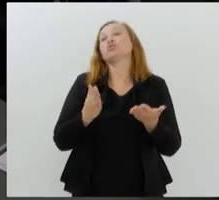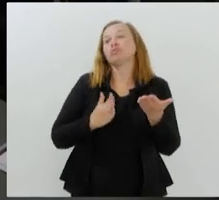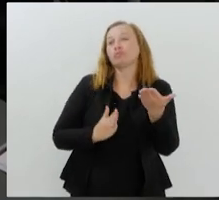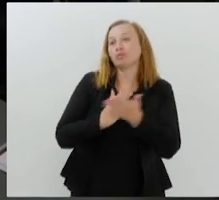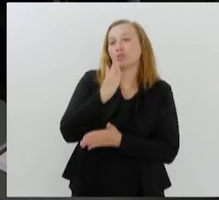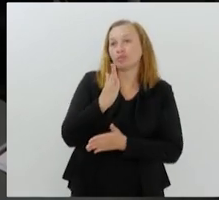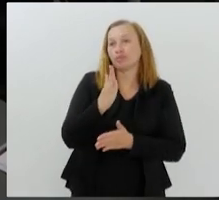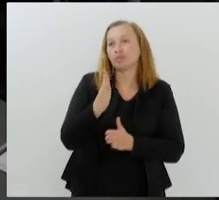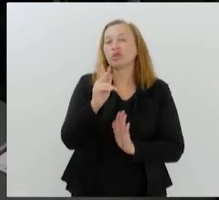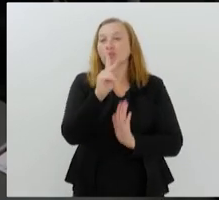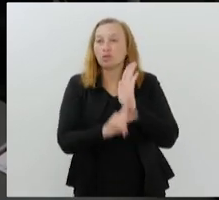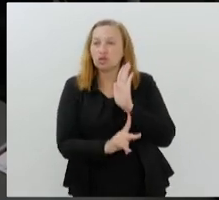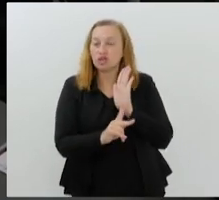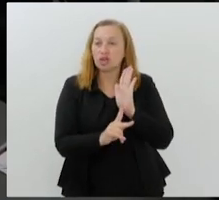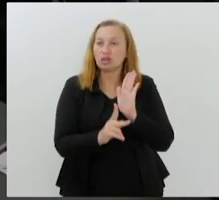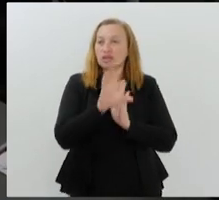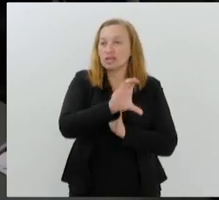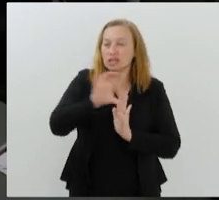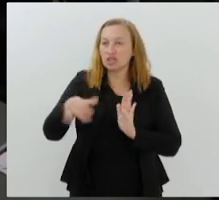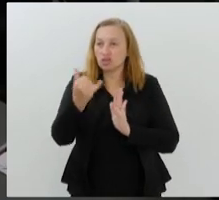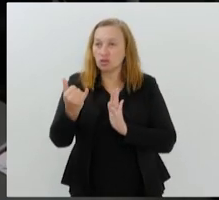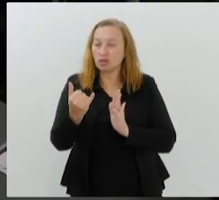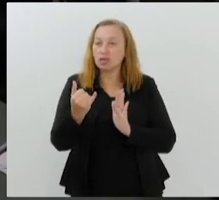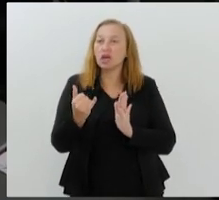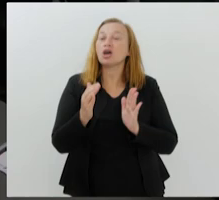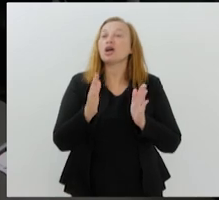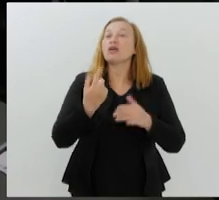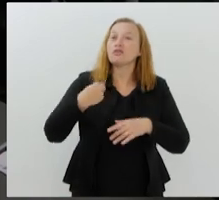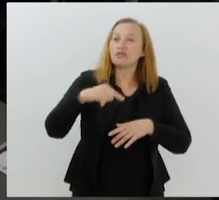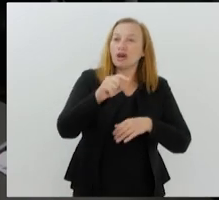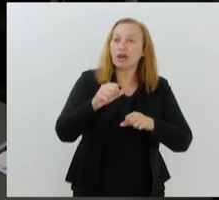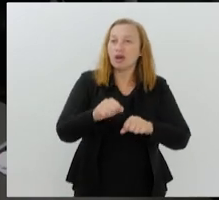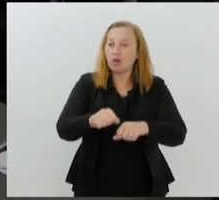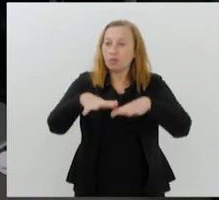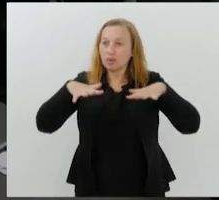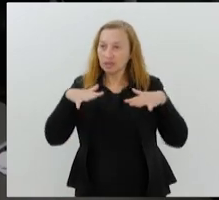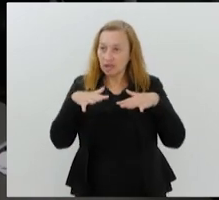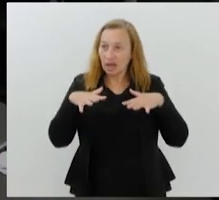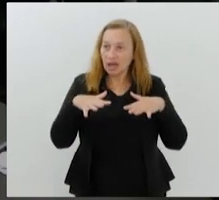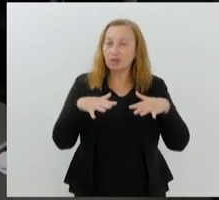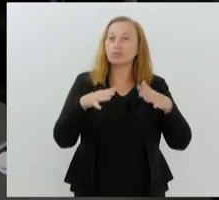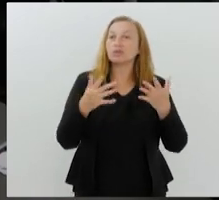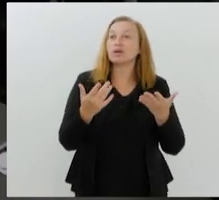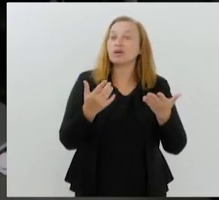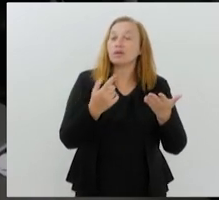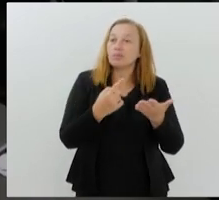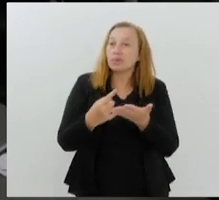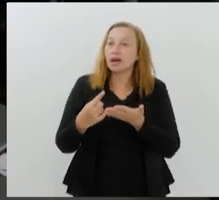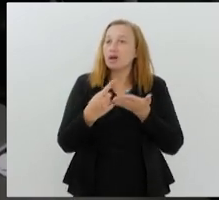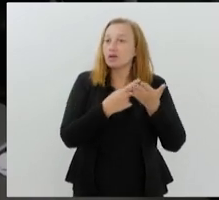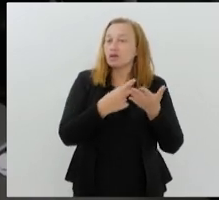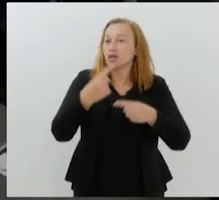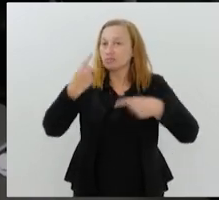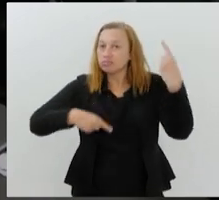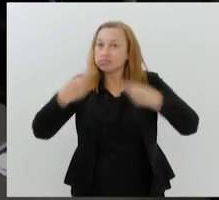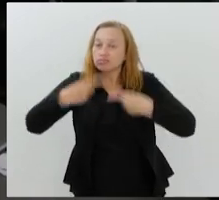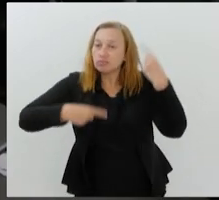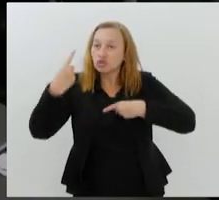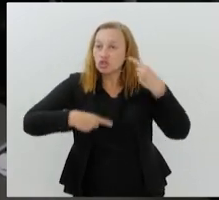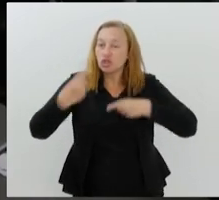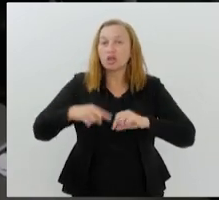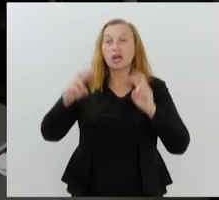na CCJ, vai a plenário para que a gente possa modular e regulamentar propagandas, sobretudo em ambientes esportivos, desses